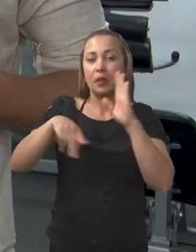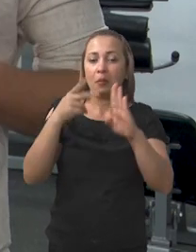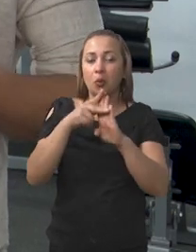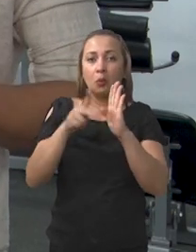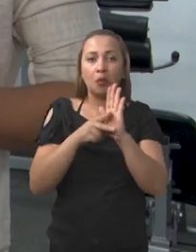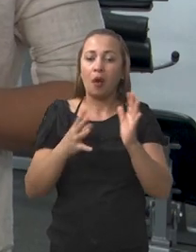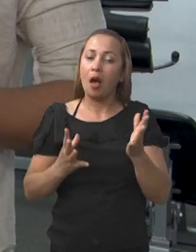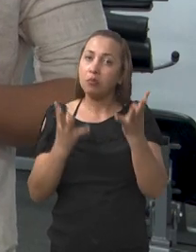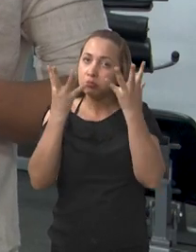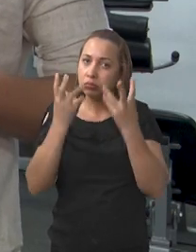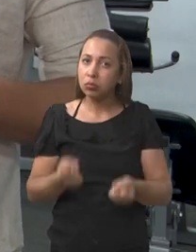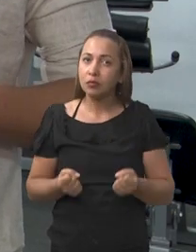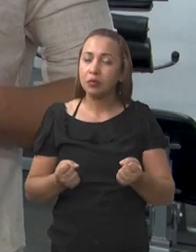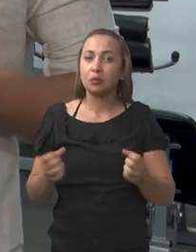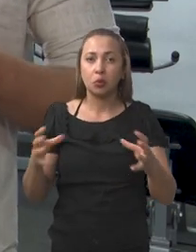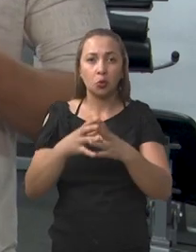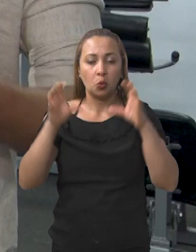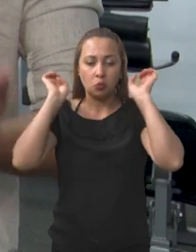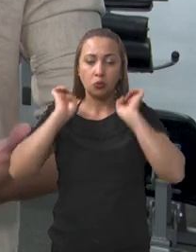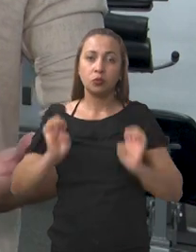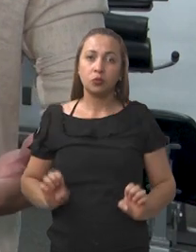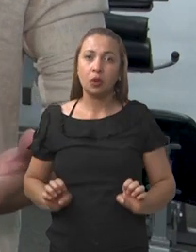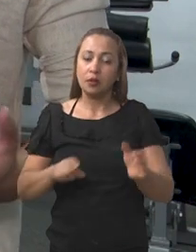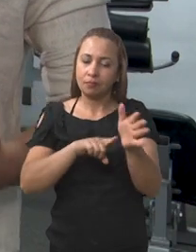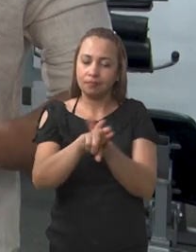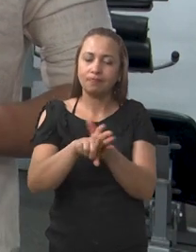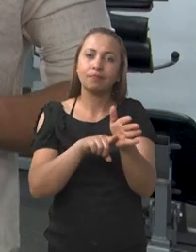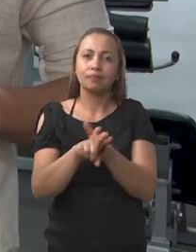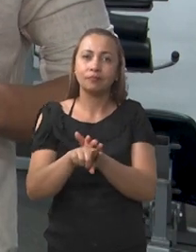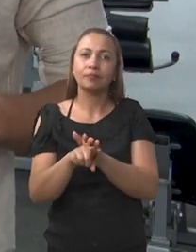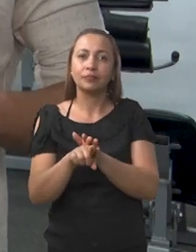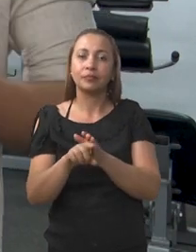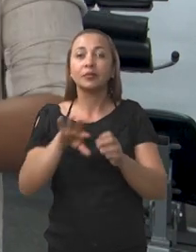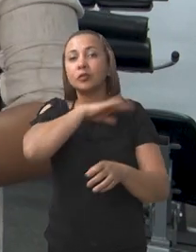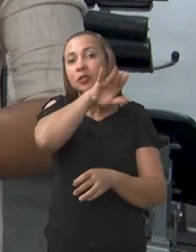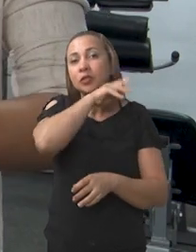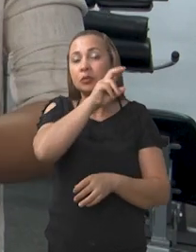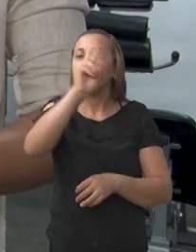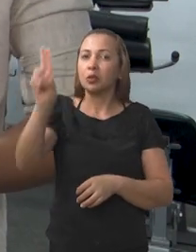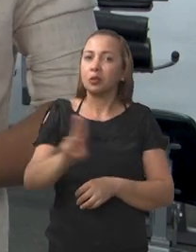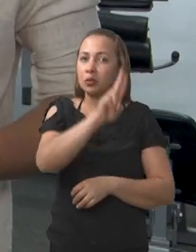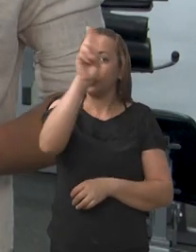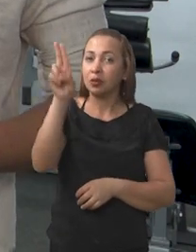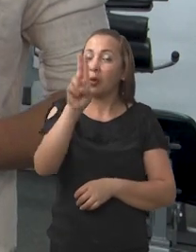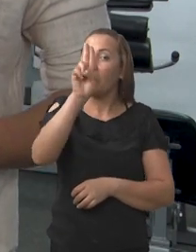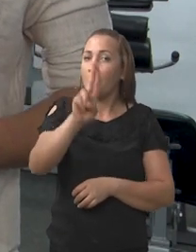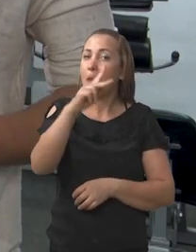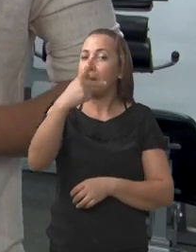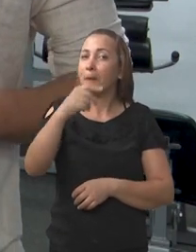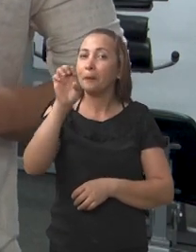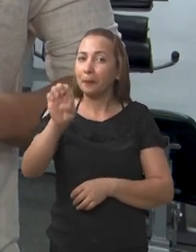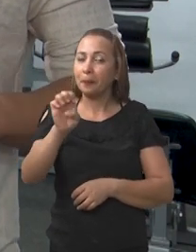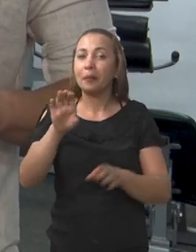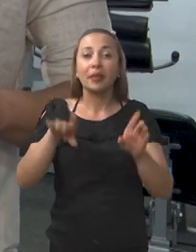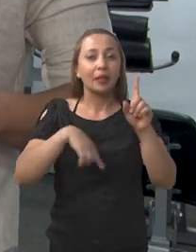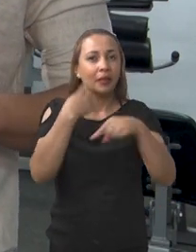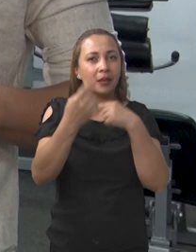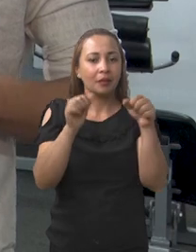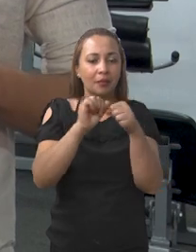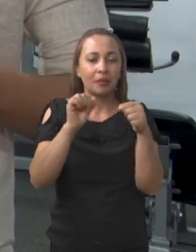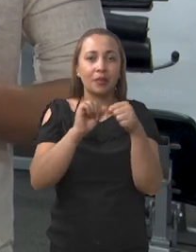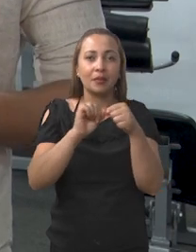foi aprovado pelo Comitê de Ética e Pesquisa de Animais aqui da Universidade de Pernambuco. E